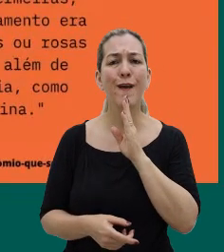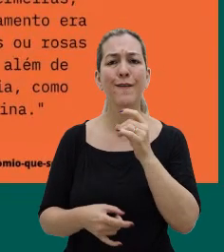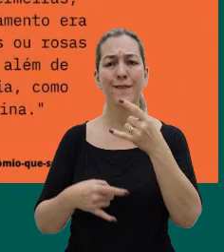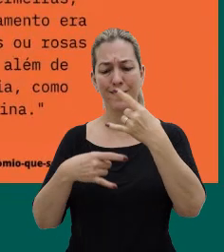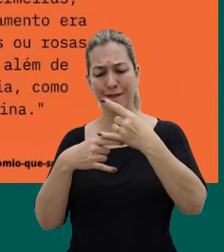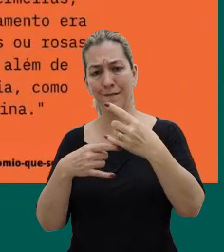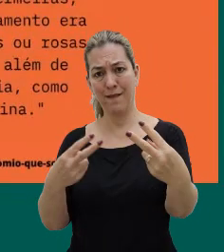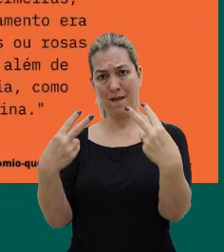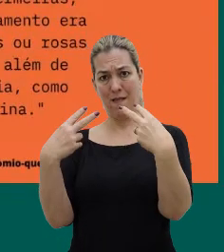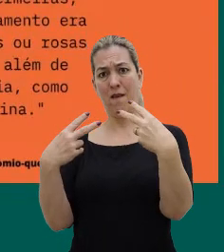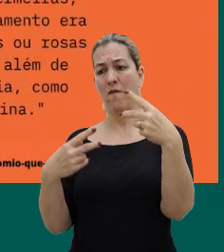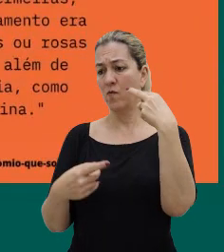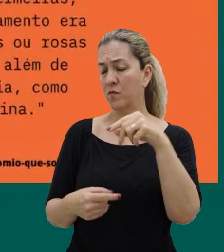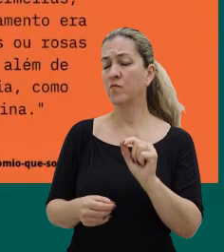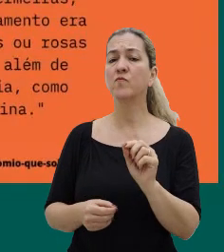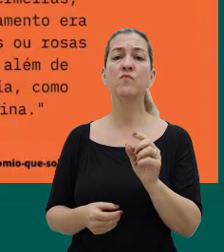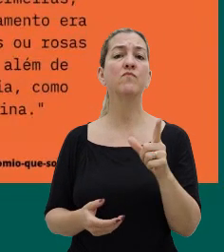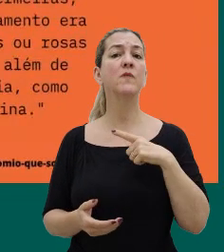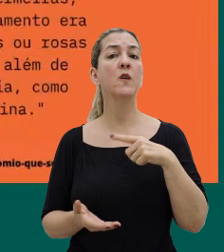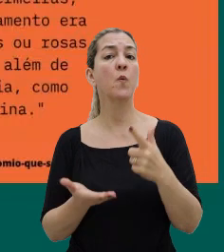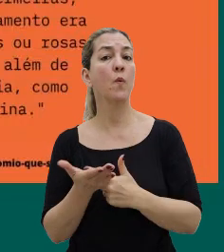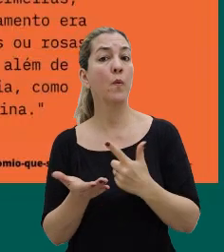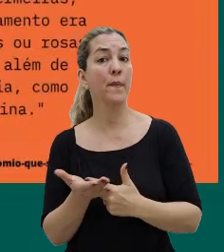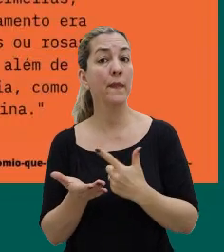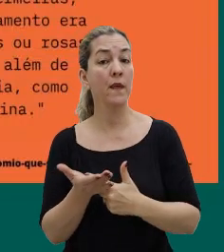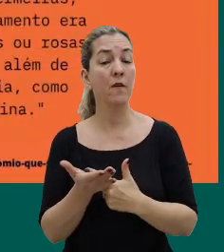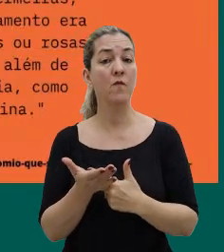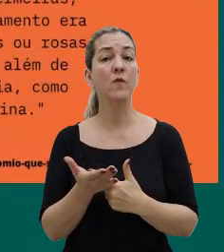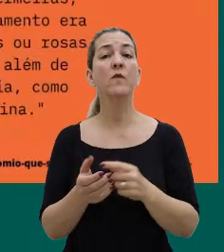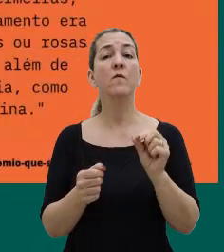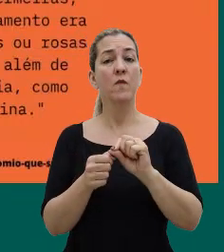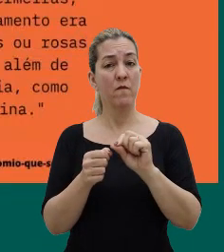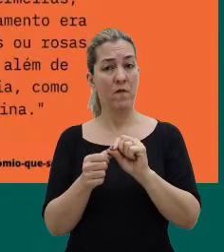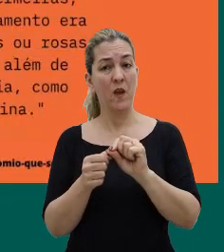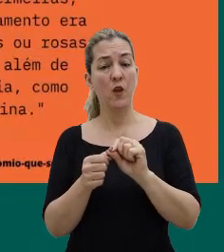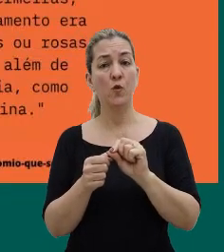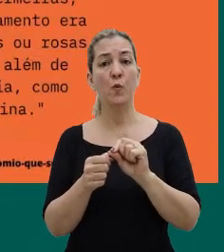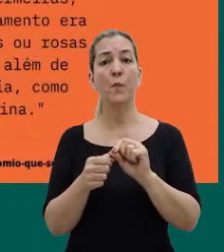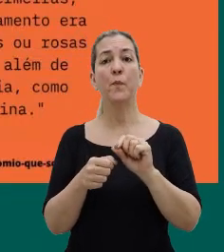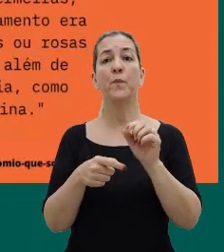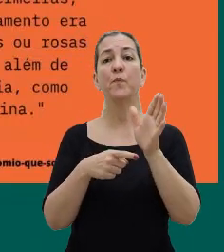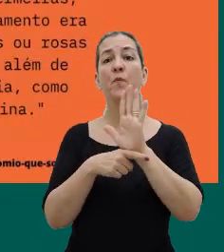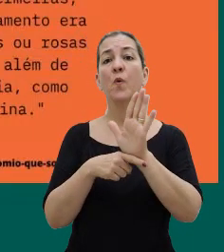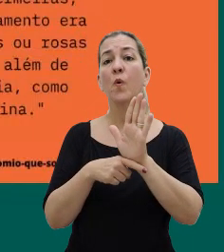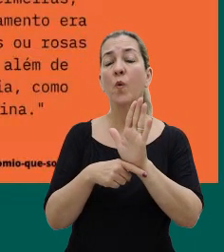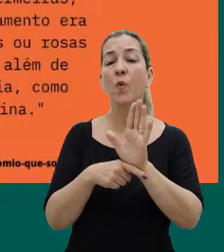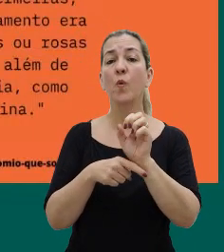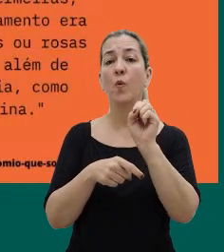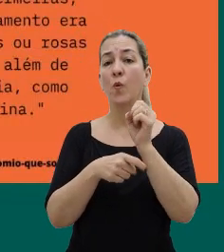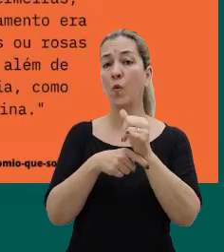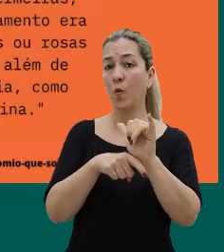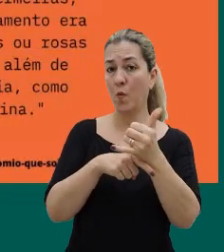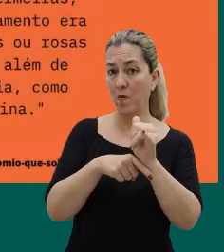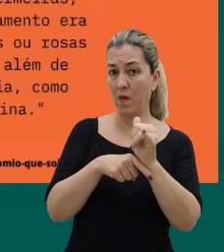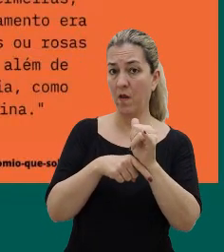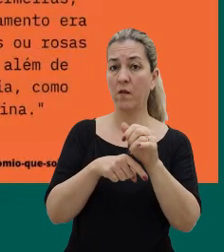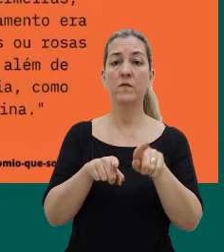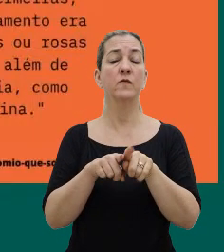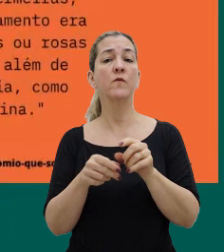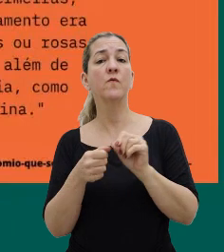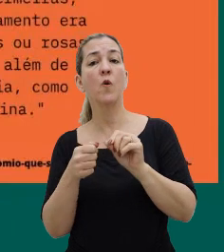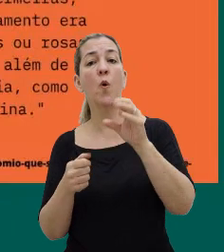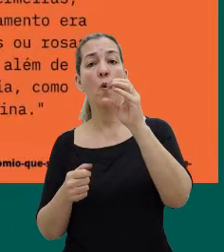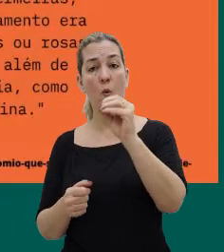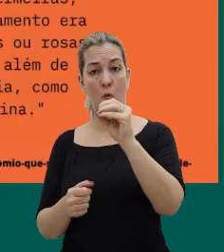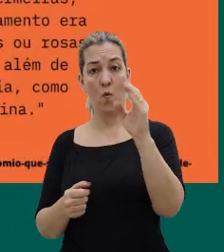aí a nossa live, tem um livro, que também foi feito um documentário, que se chama O Holocausto Brasileiro, que é sobre a história